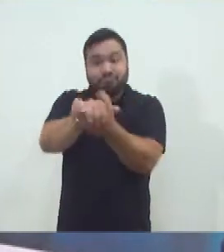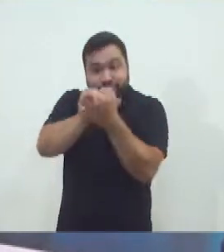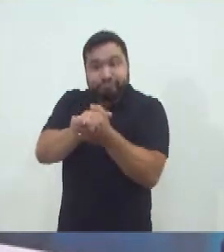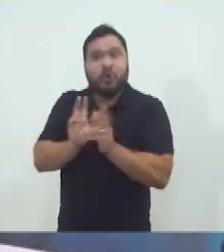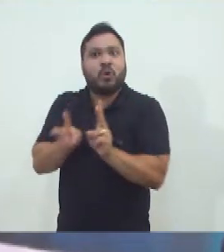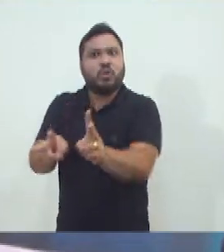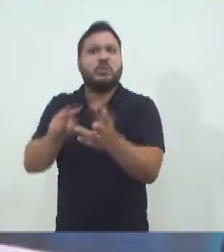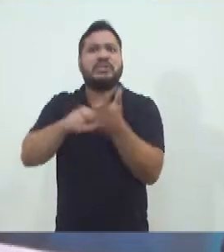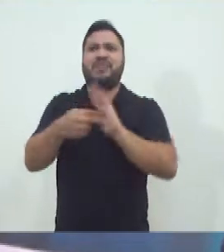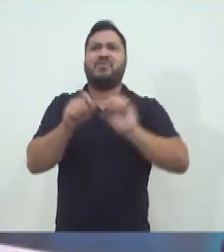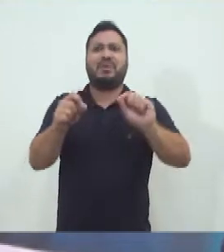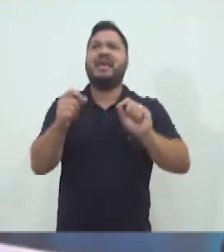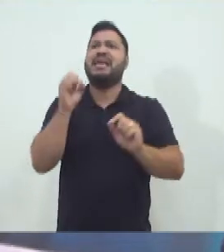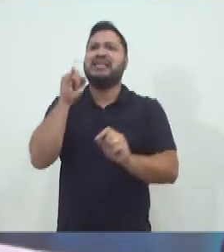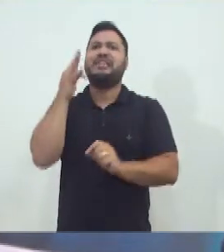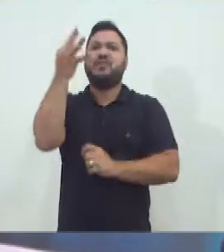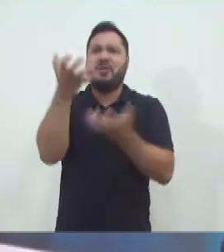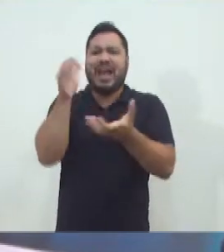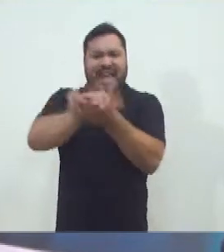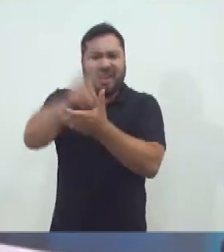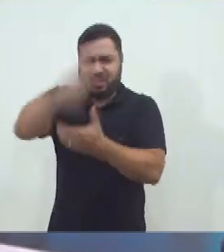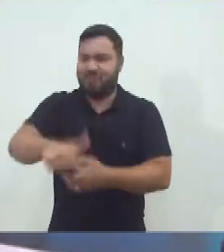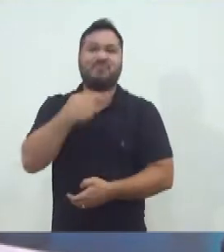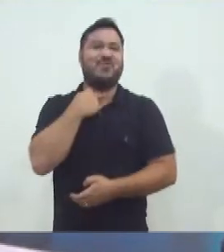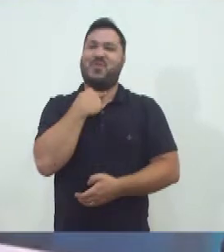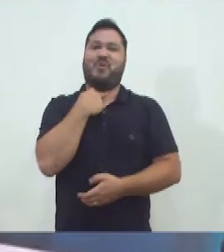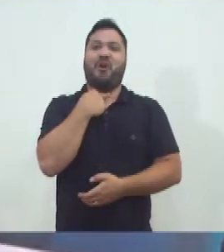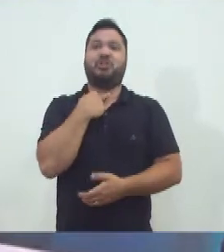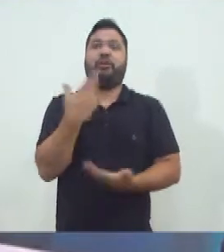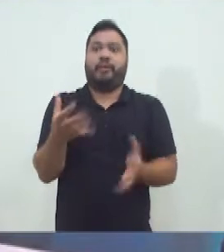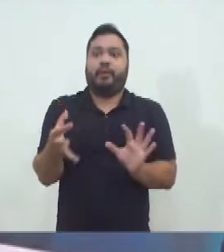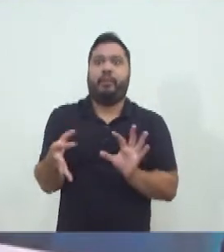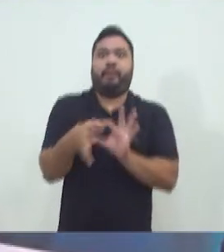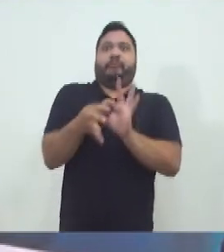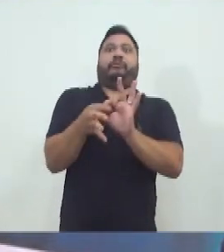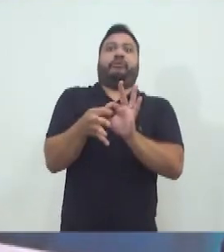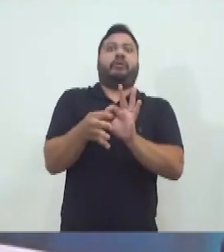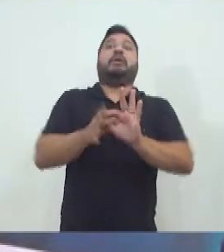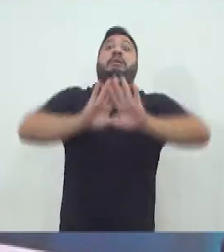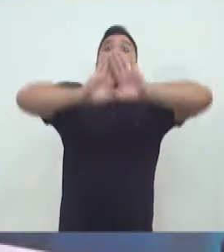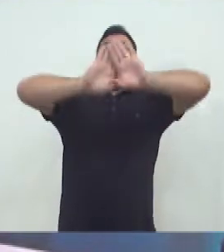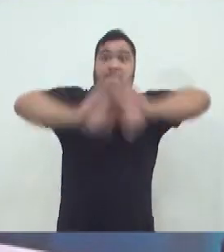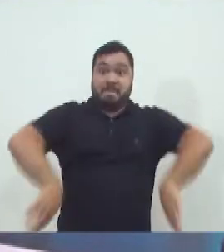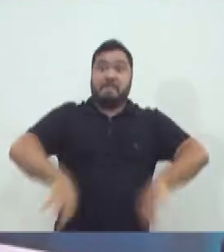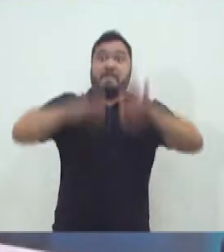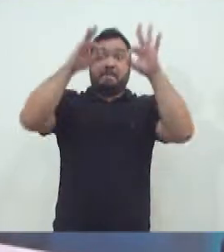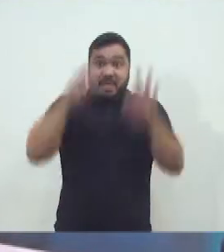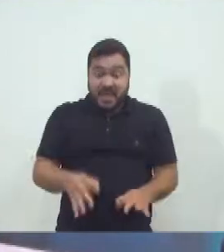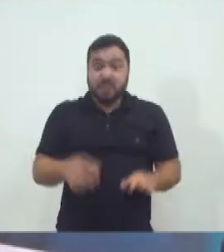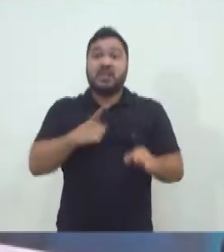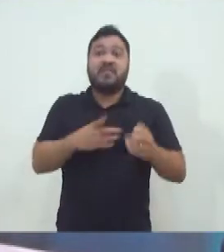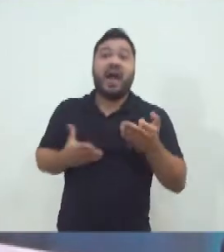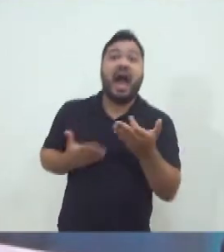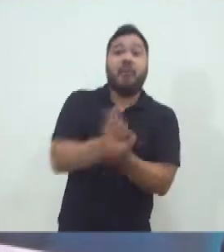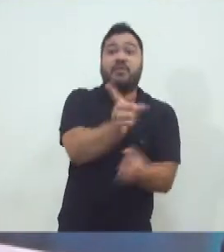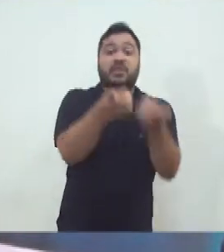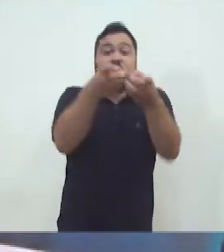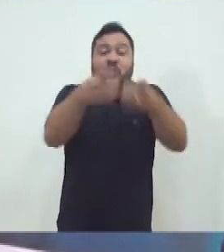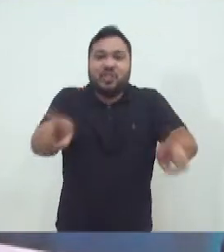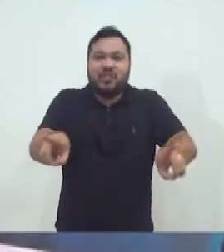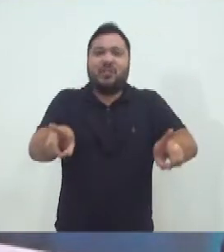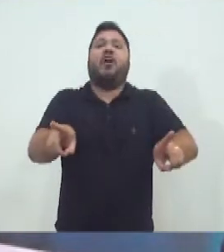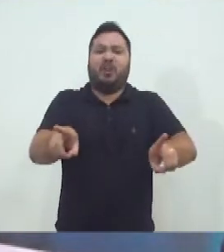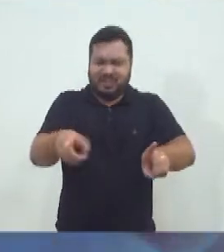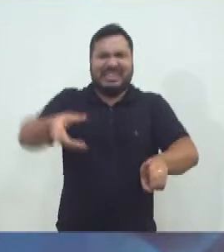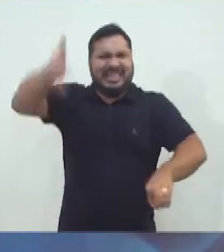conjugal, o que impedia novos casamentos. Este vínculo conjugal só foi realmente rompido com a aprovação